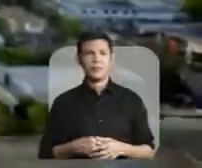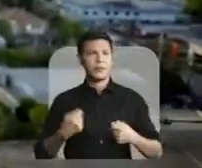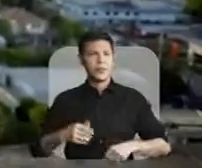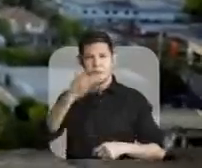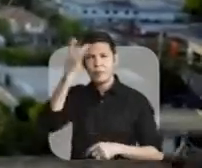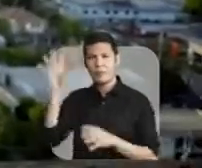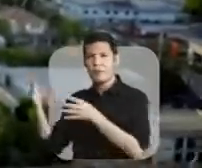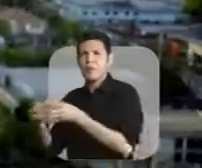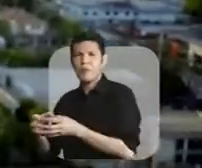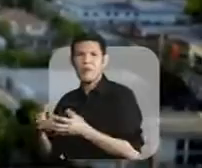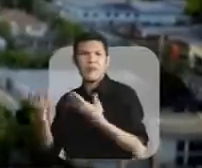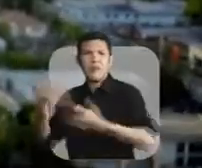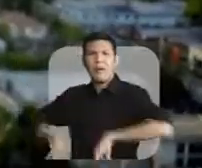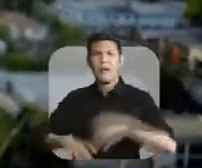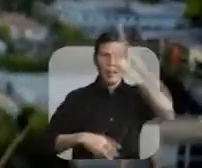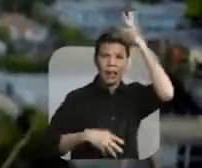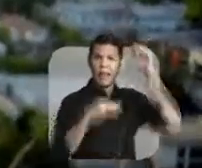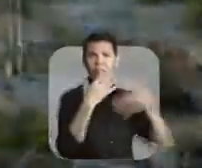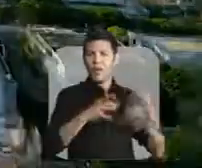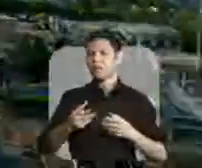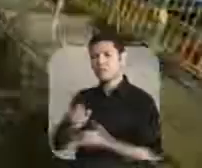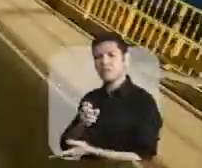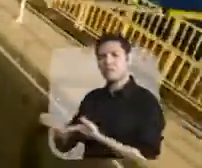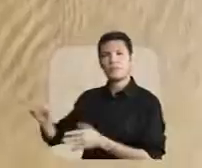Mudar aqueles que não querem mudança.